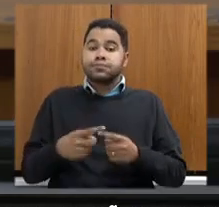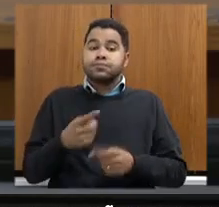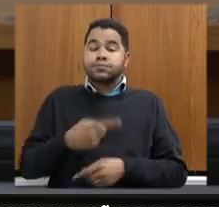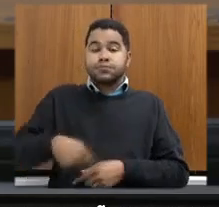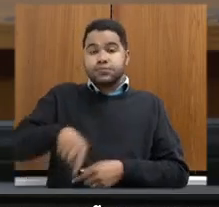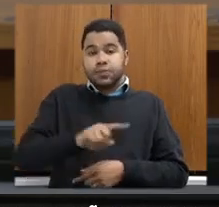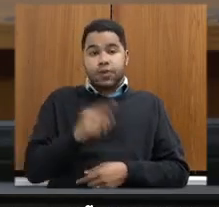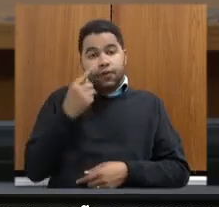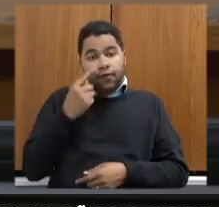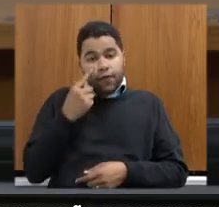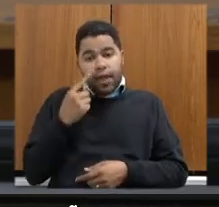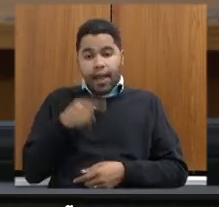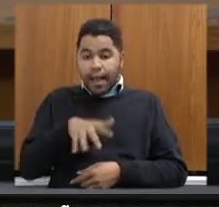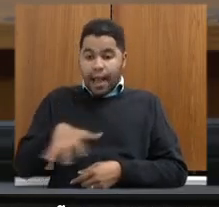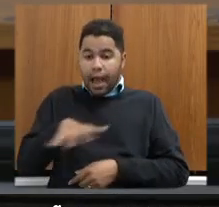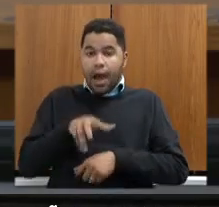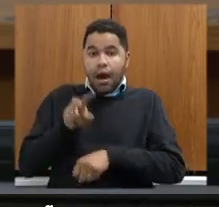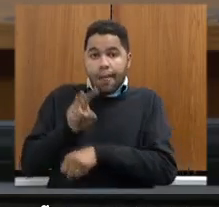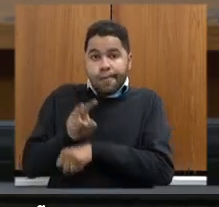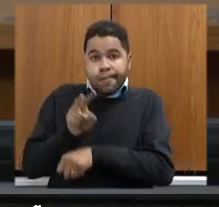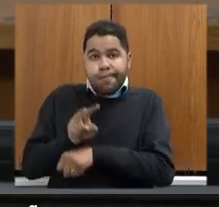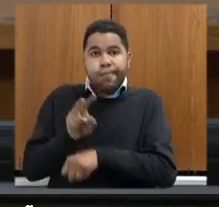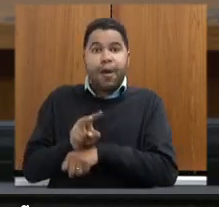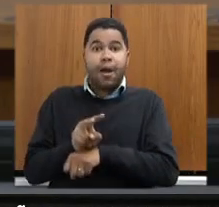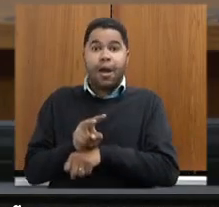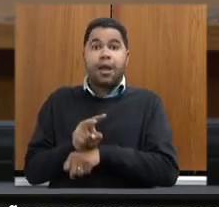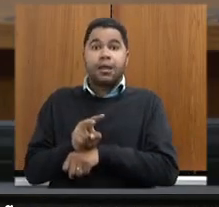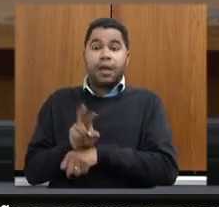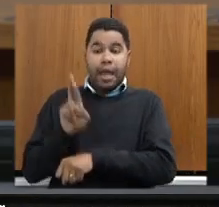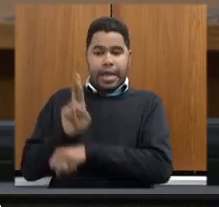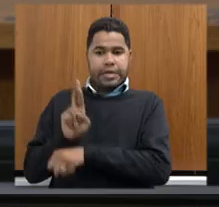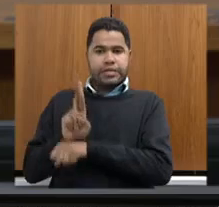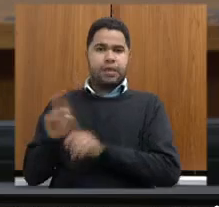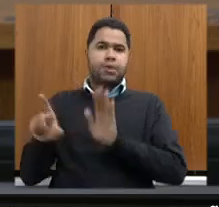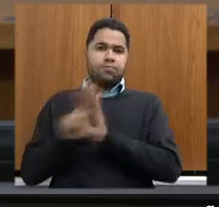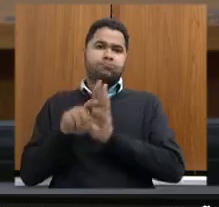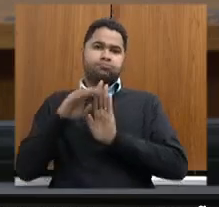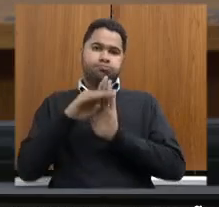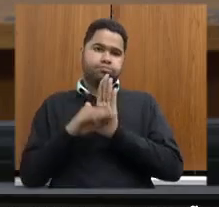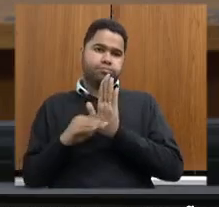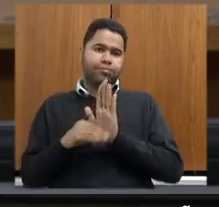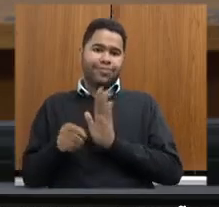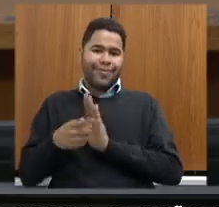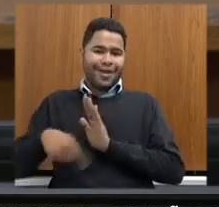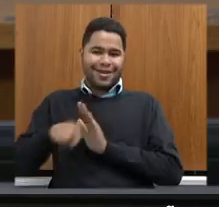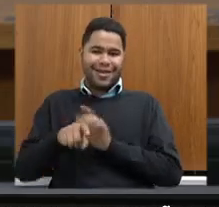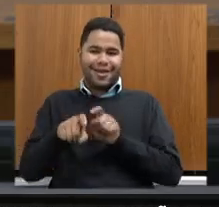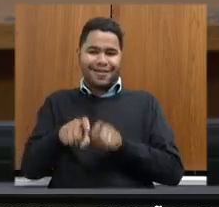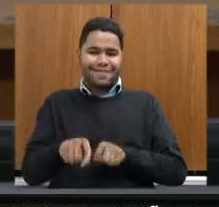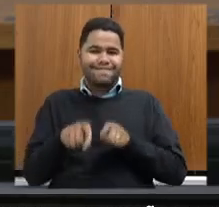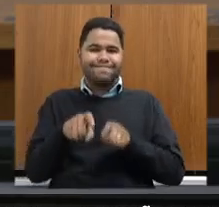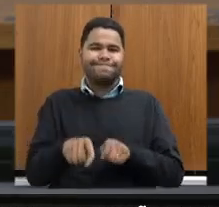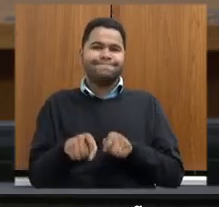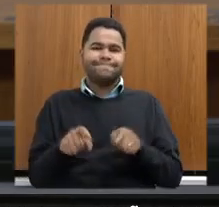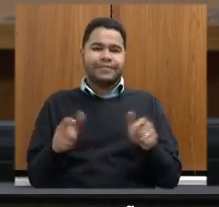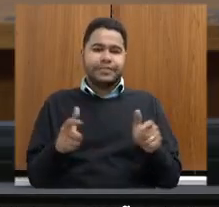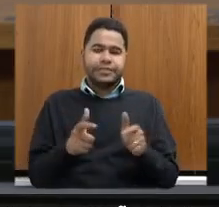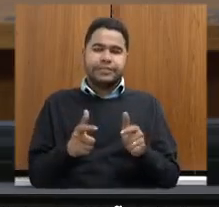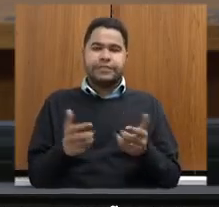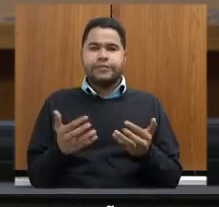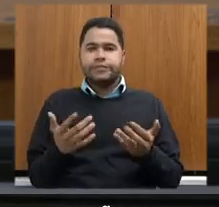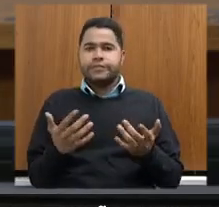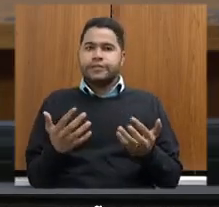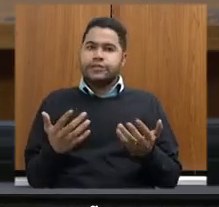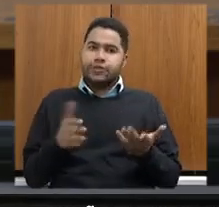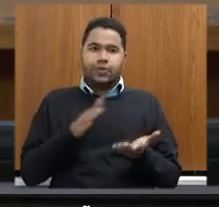recuperar as áreas de preservação permanente, a reserva legal, e nós sabemos, de fato, que para os pequenos produtores, isso acarreta